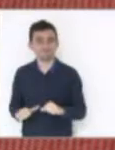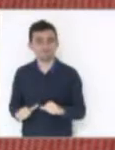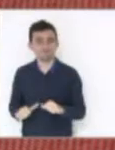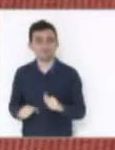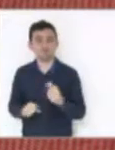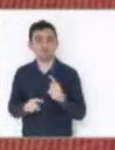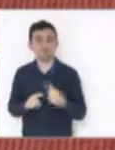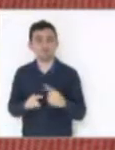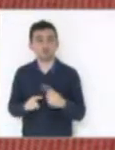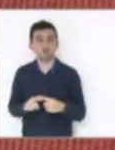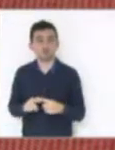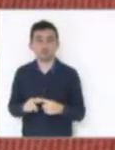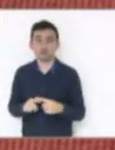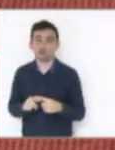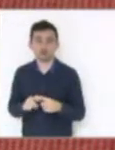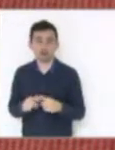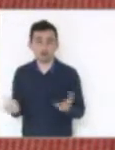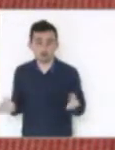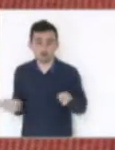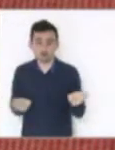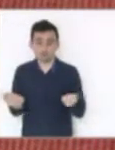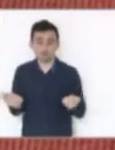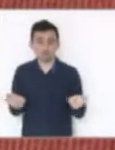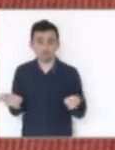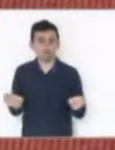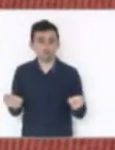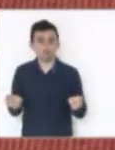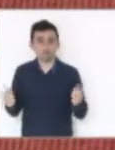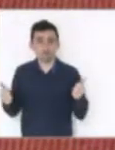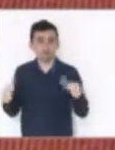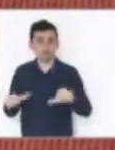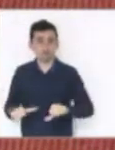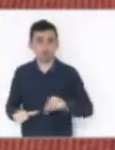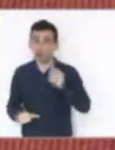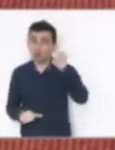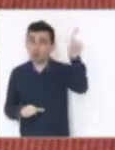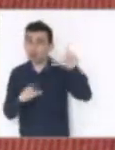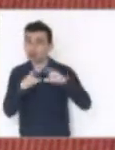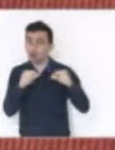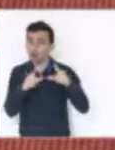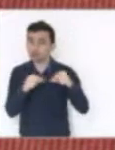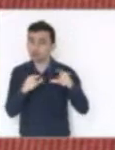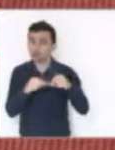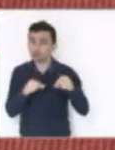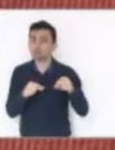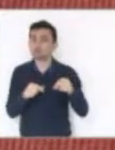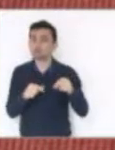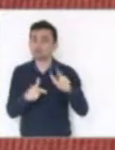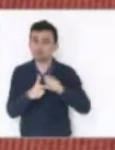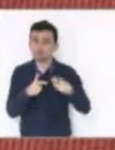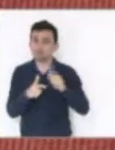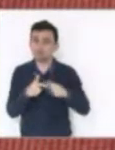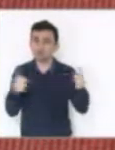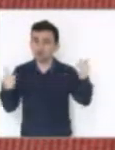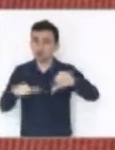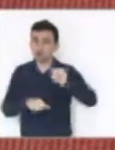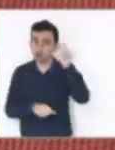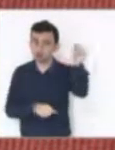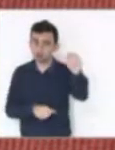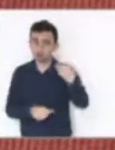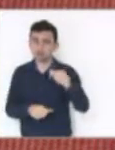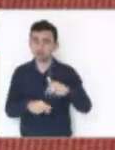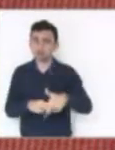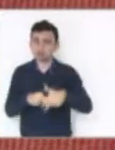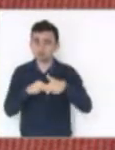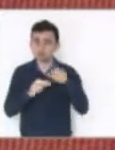fruto de uma crise que não fomos nós que provocamos, foi o Brasília que provocou, deputado Cruz. Mas nós temos que enfrentar a crise e o governador Raimundo